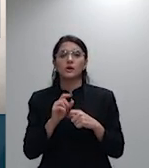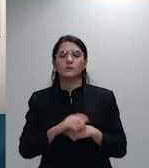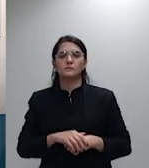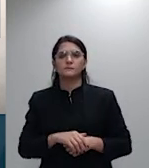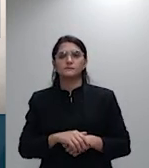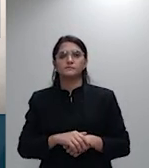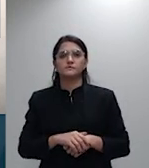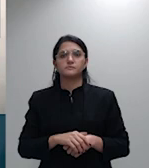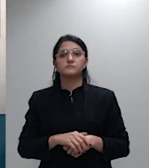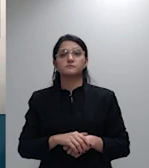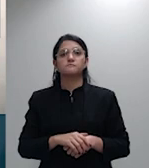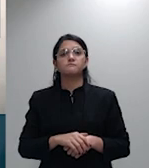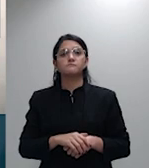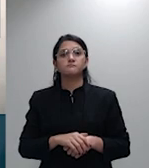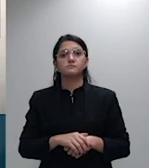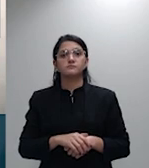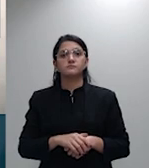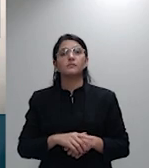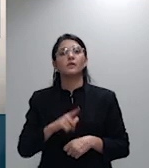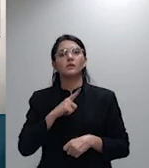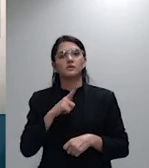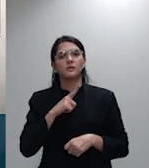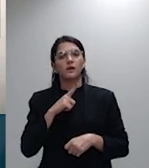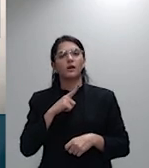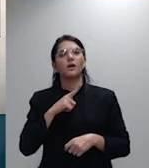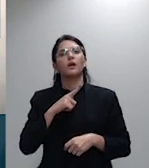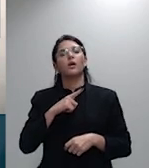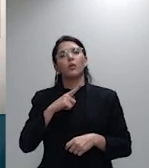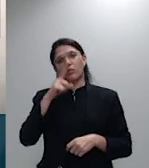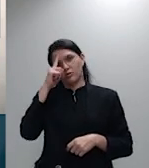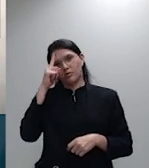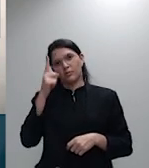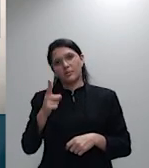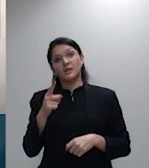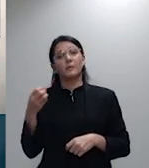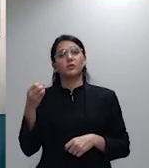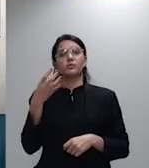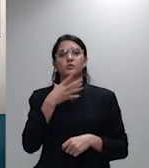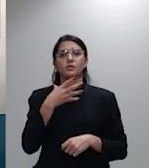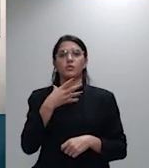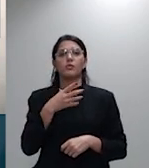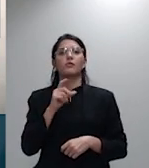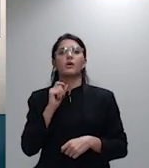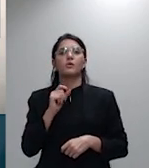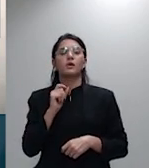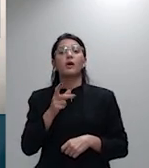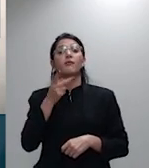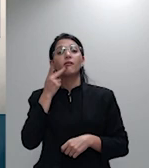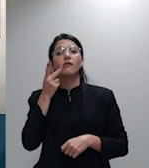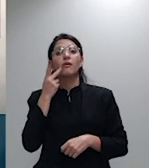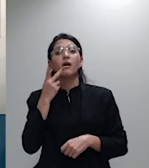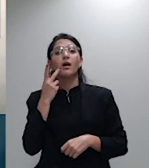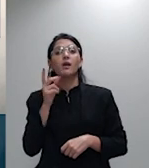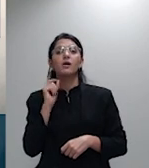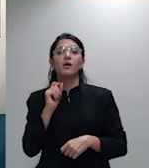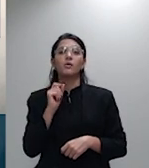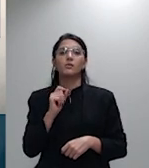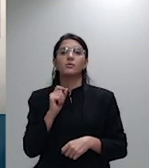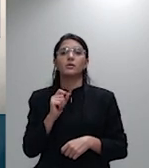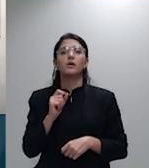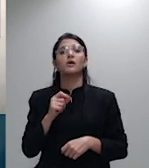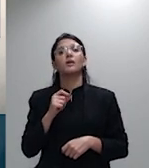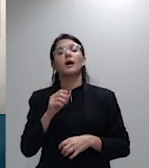nova demanda sobre o argumento de que há litipendência sem que haja